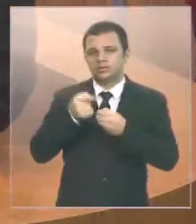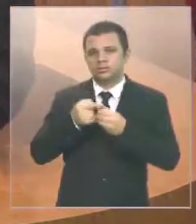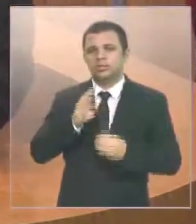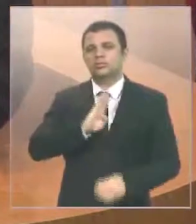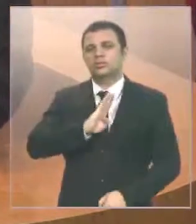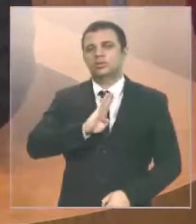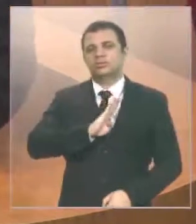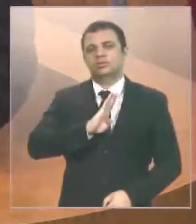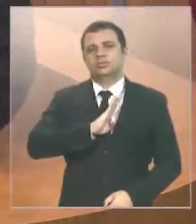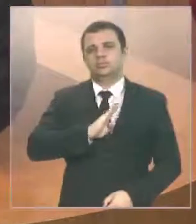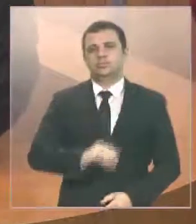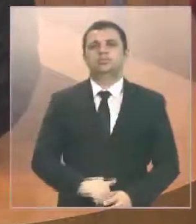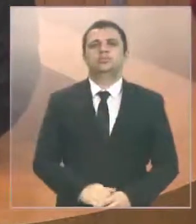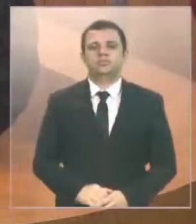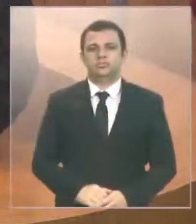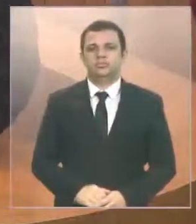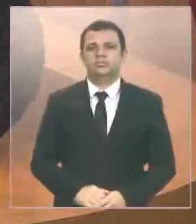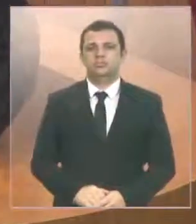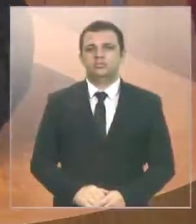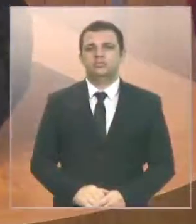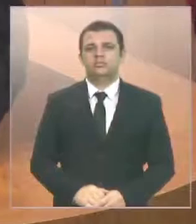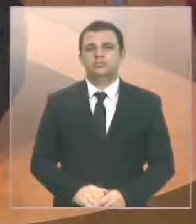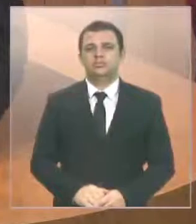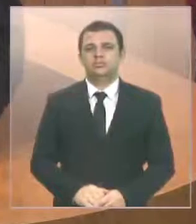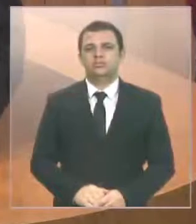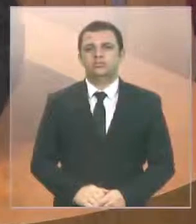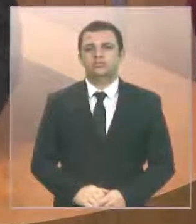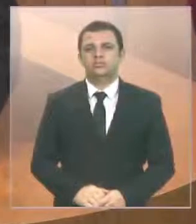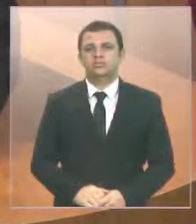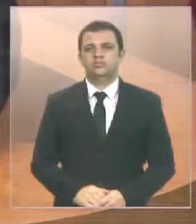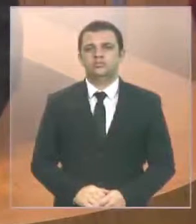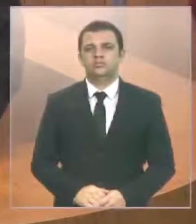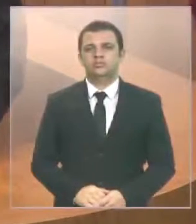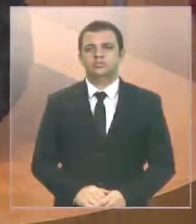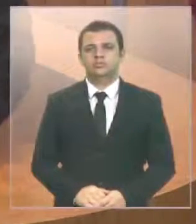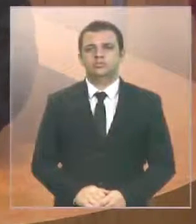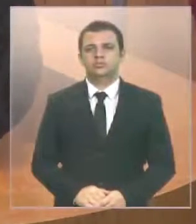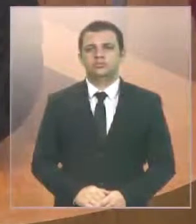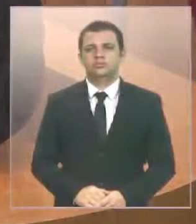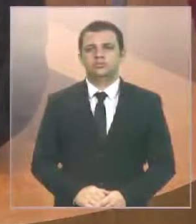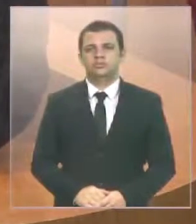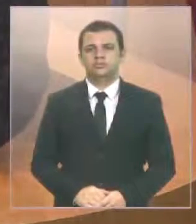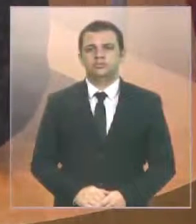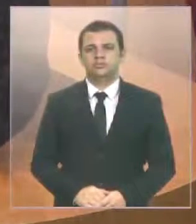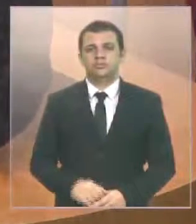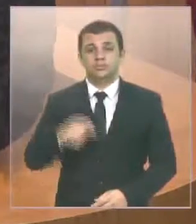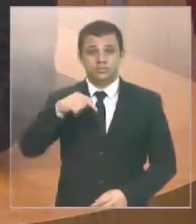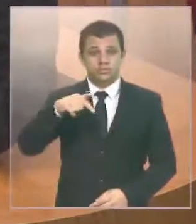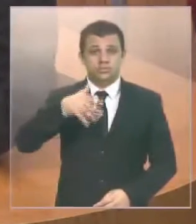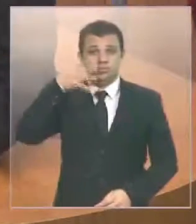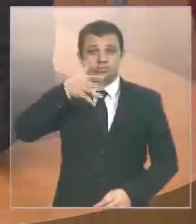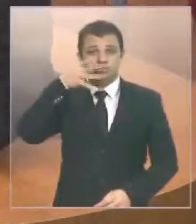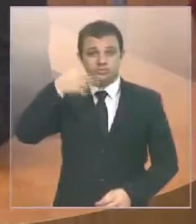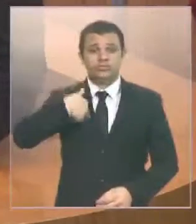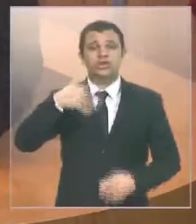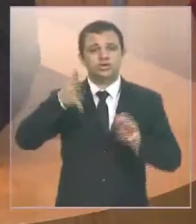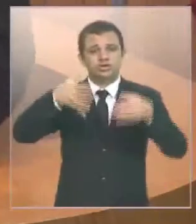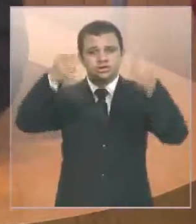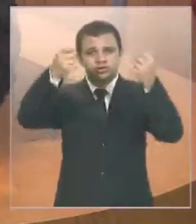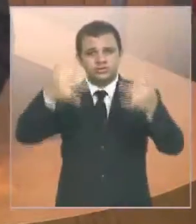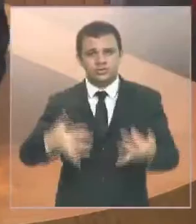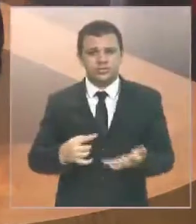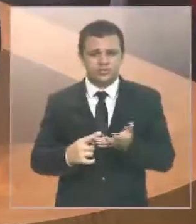presidente, nesta tribuna eu já falei da situação que a população